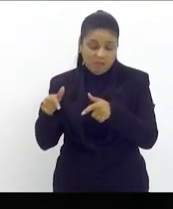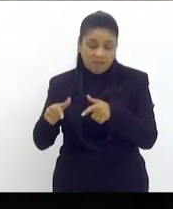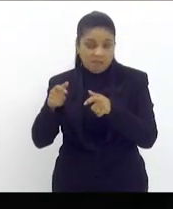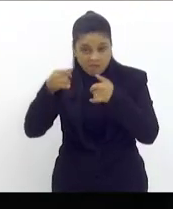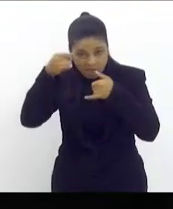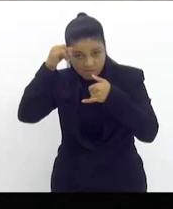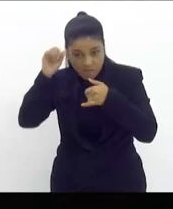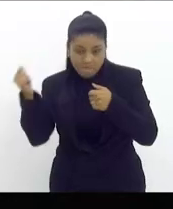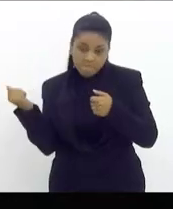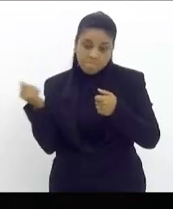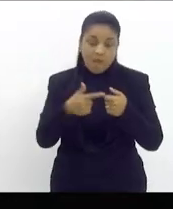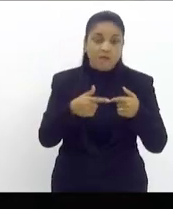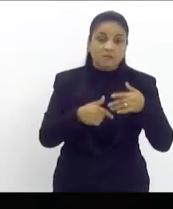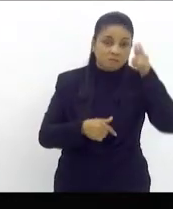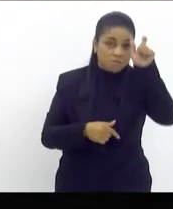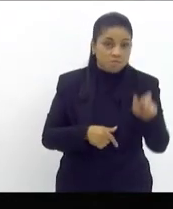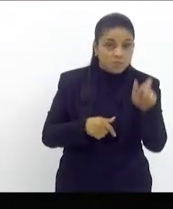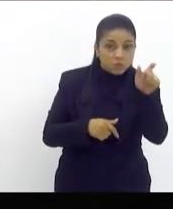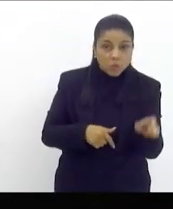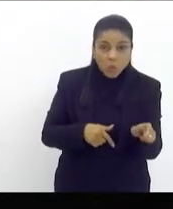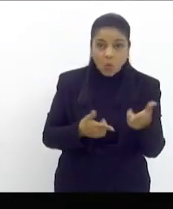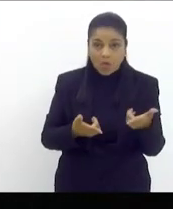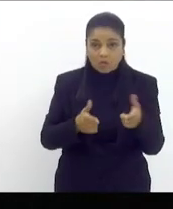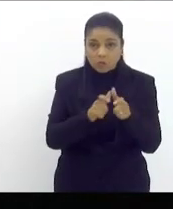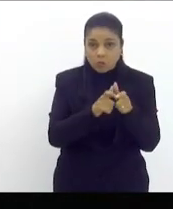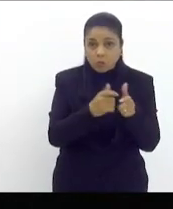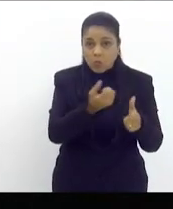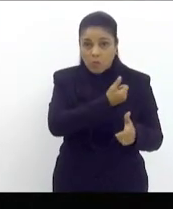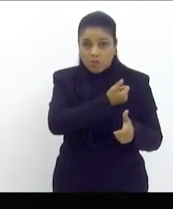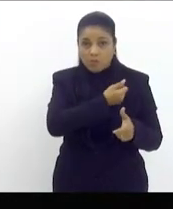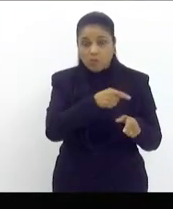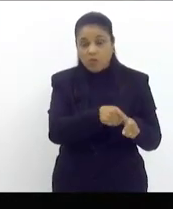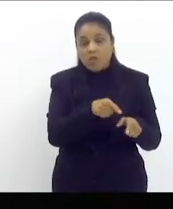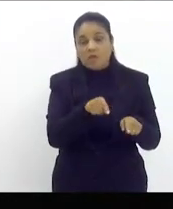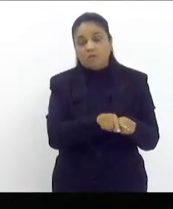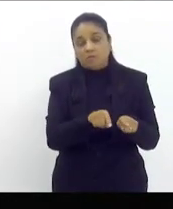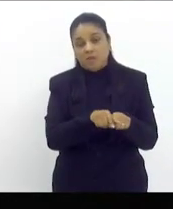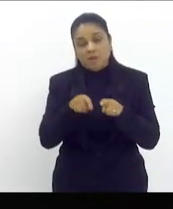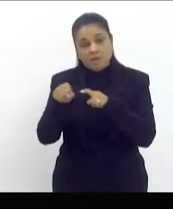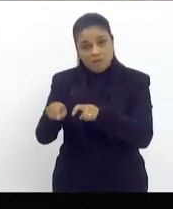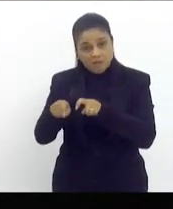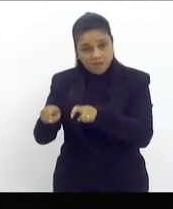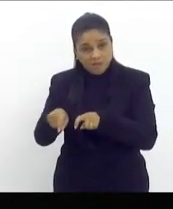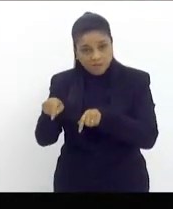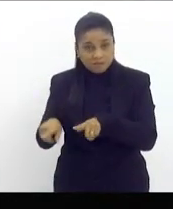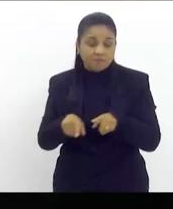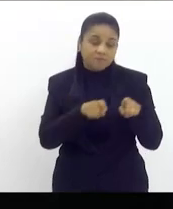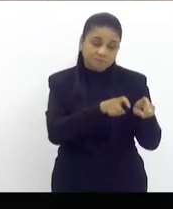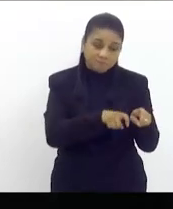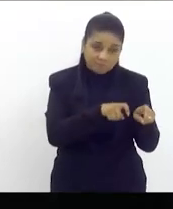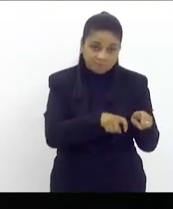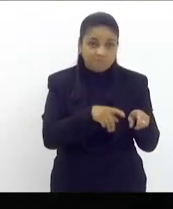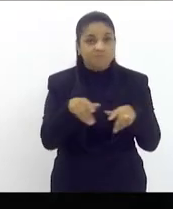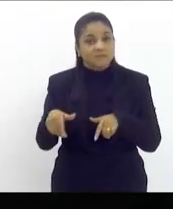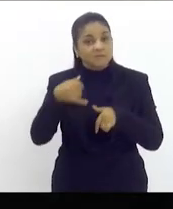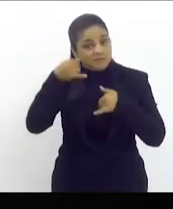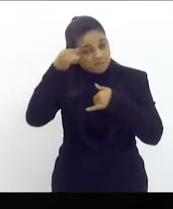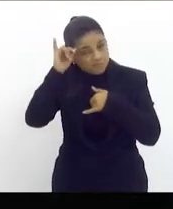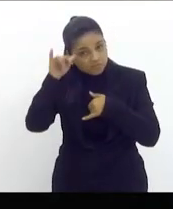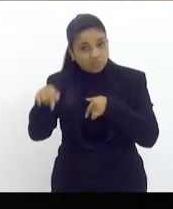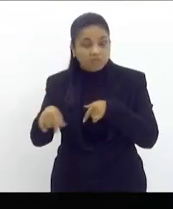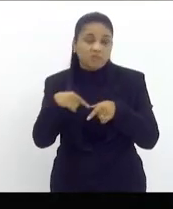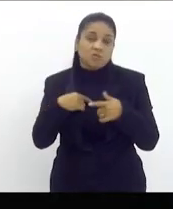que hoje é o principal produtor de proteína animal é também hoje o país que não faz a reforma